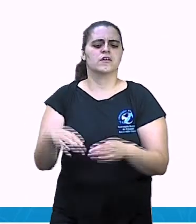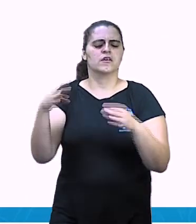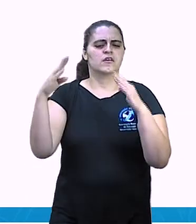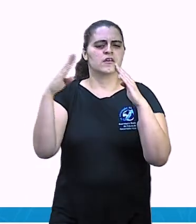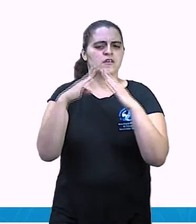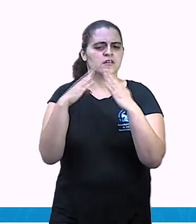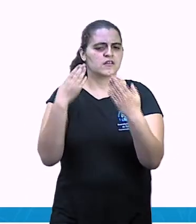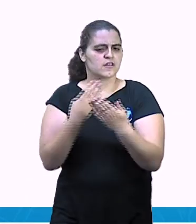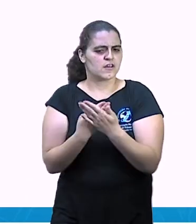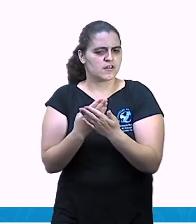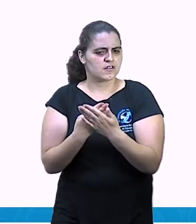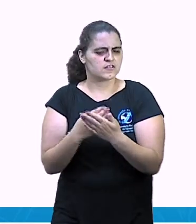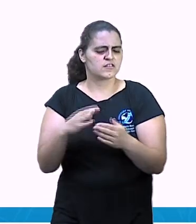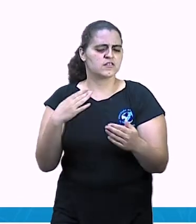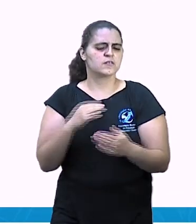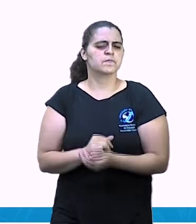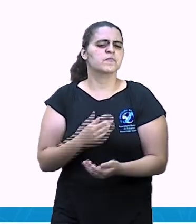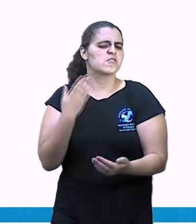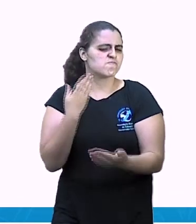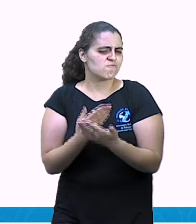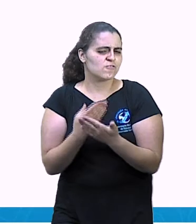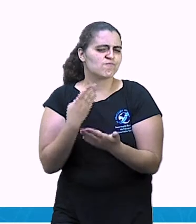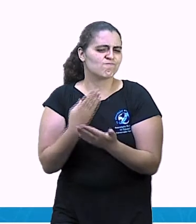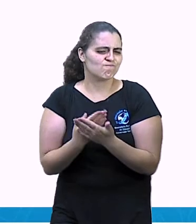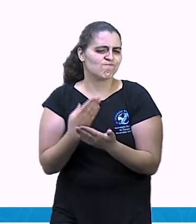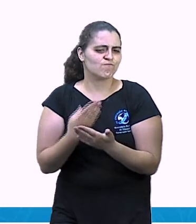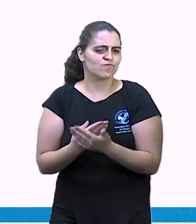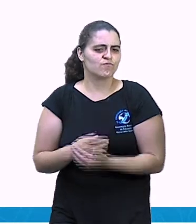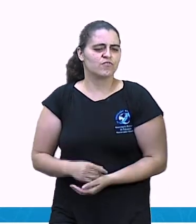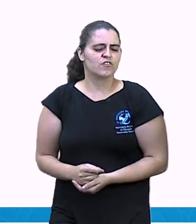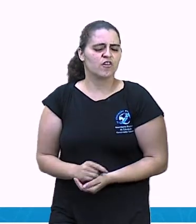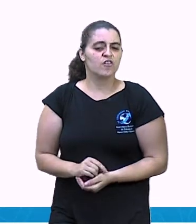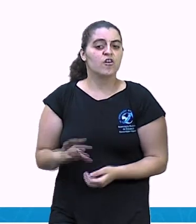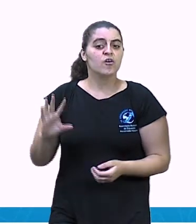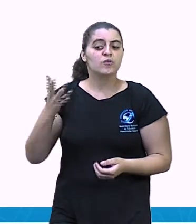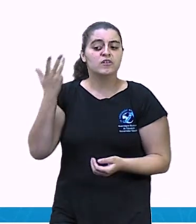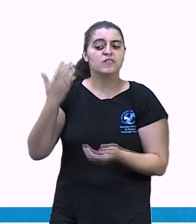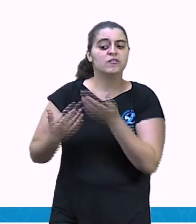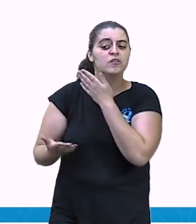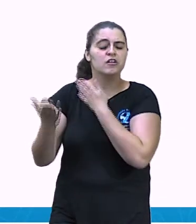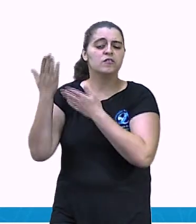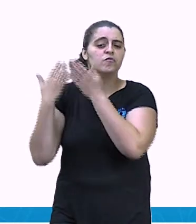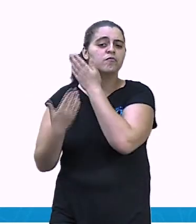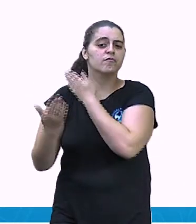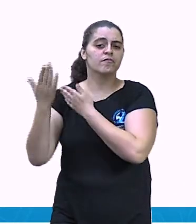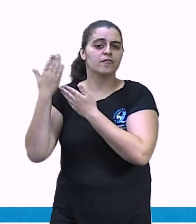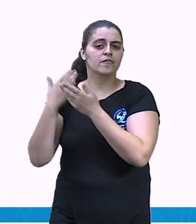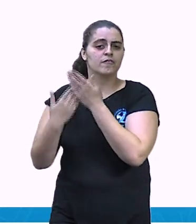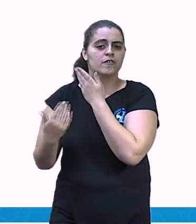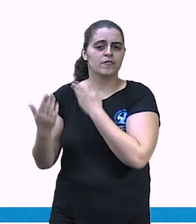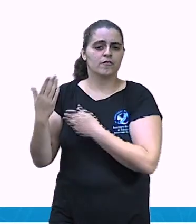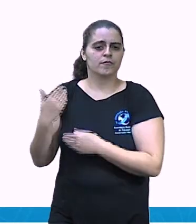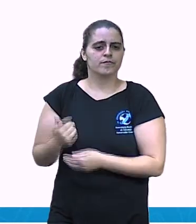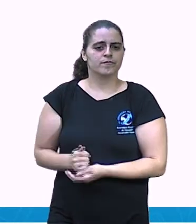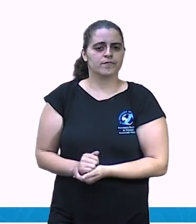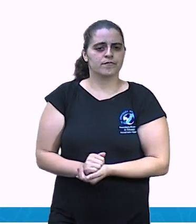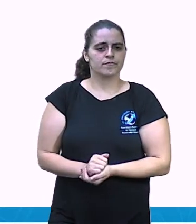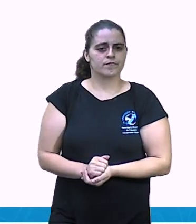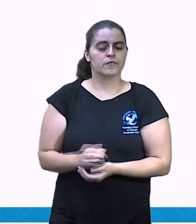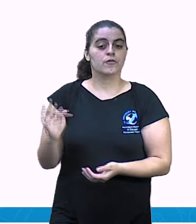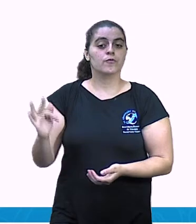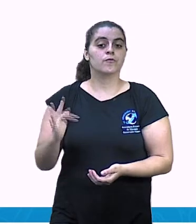Então, já aconteceu. Então, me dá uma ideia de passado, algo que já se passou.